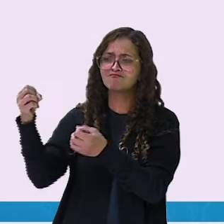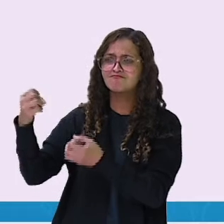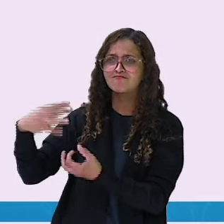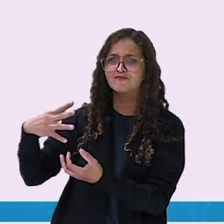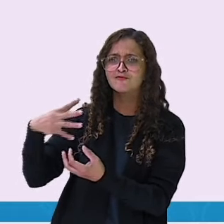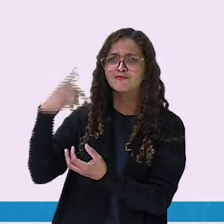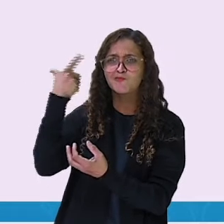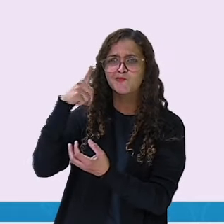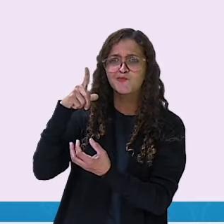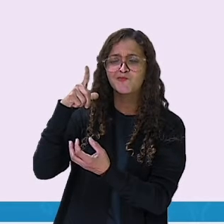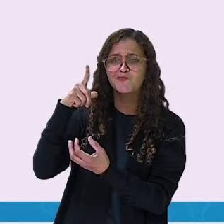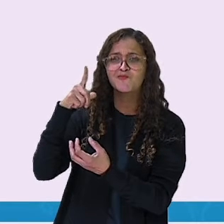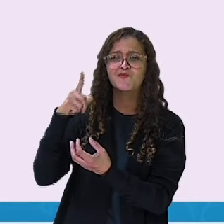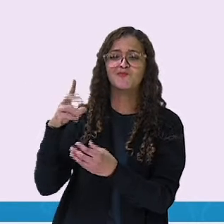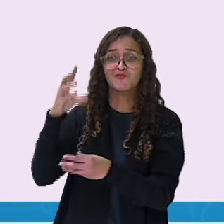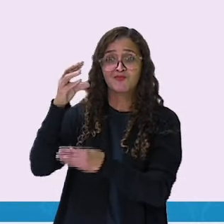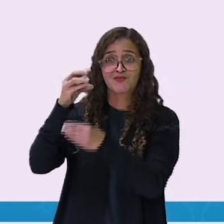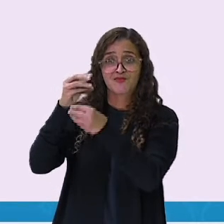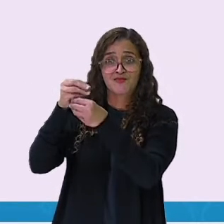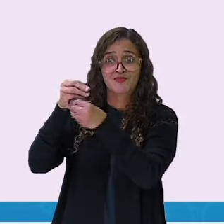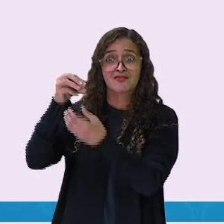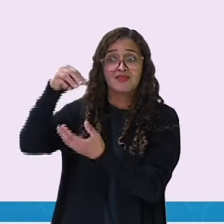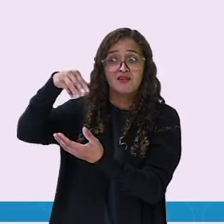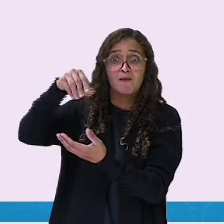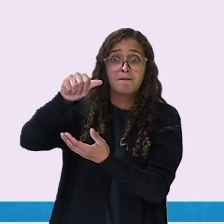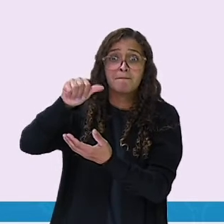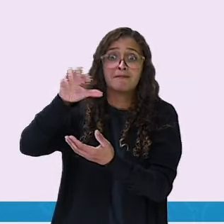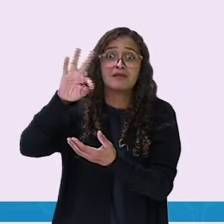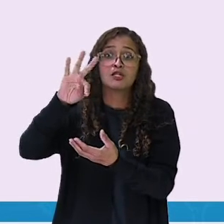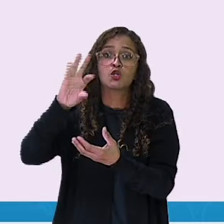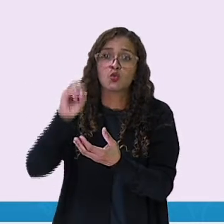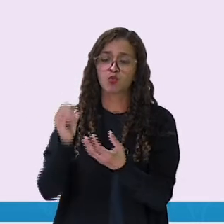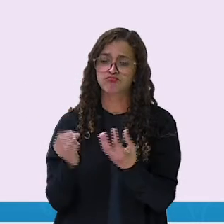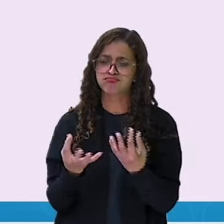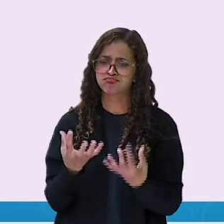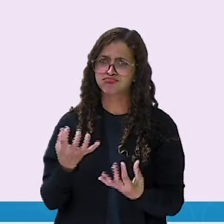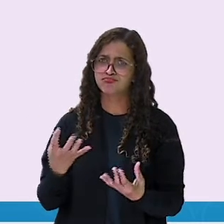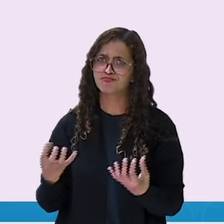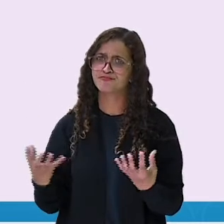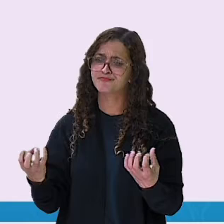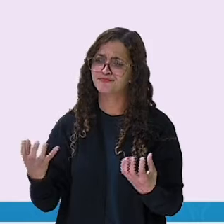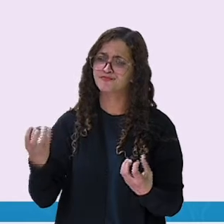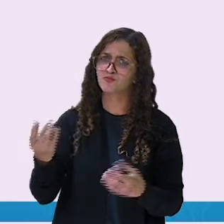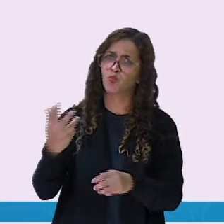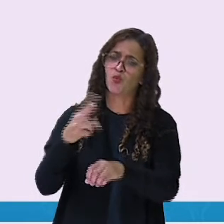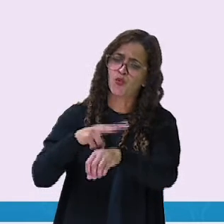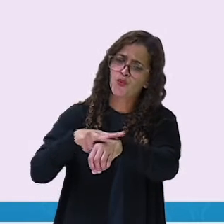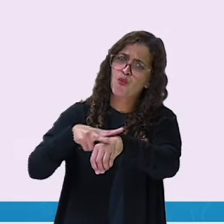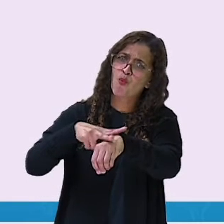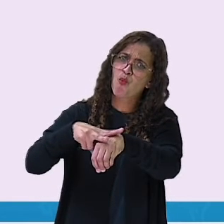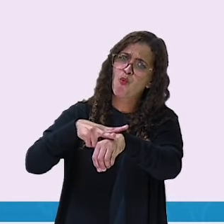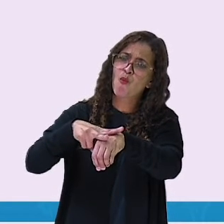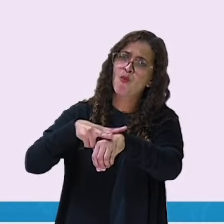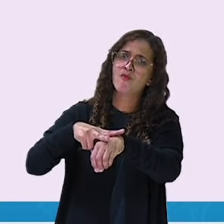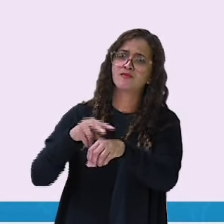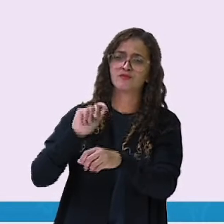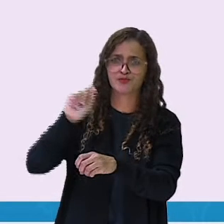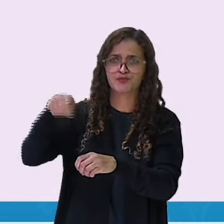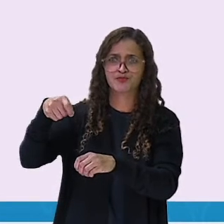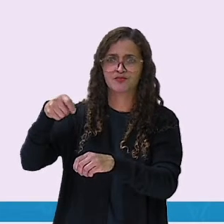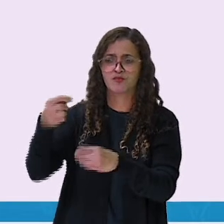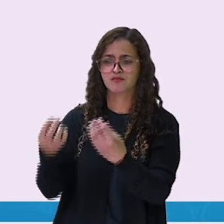Eu formei a palavra má-tó. Mais uma palavra nós formamos. Nós